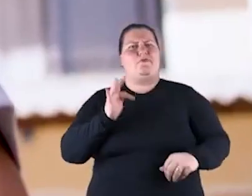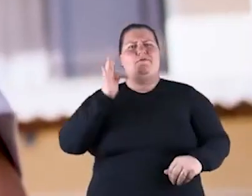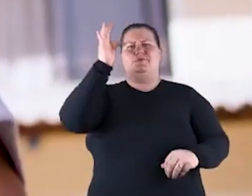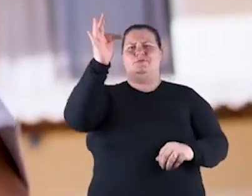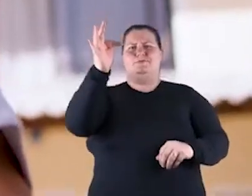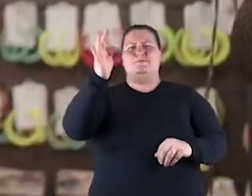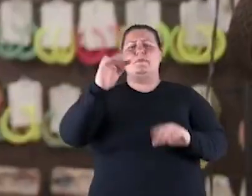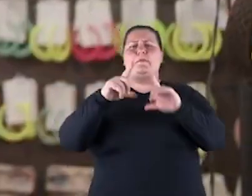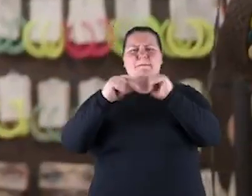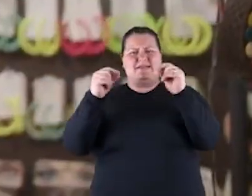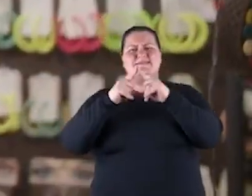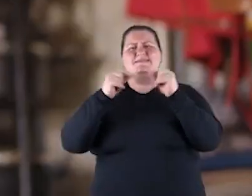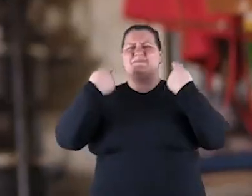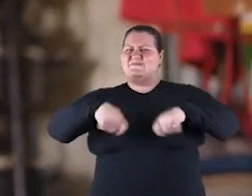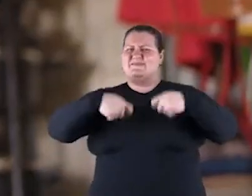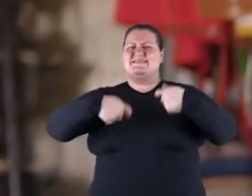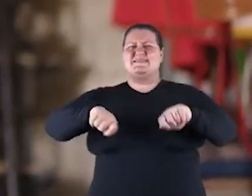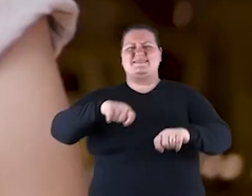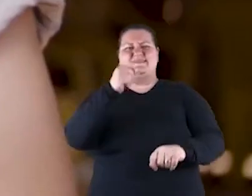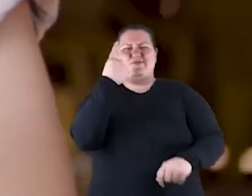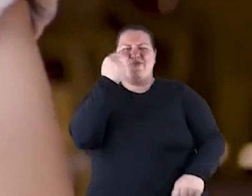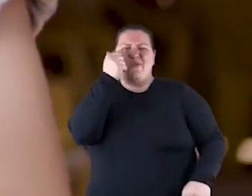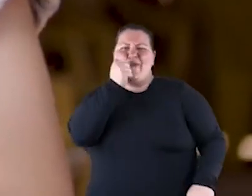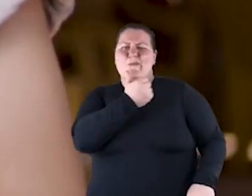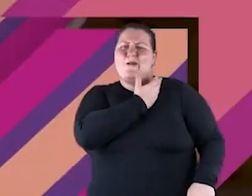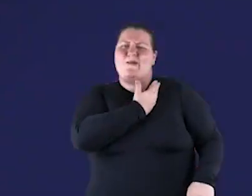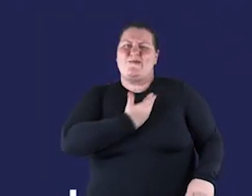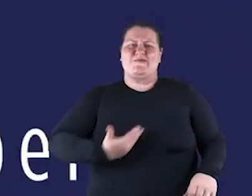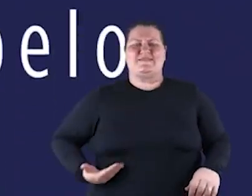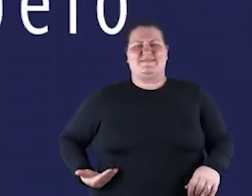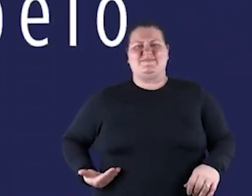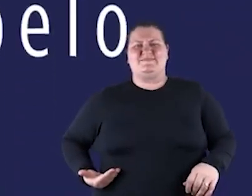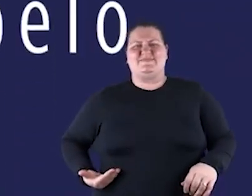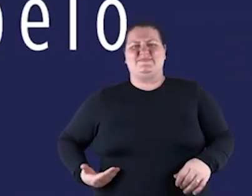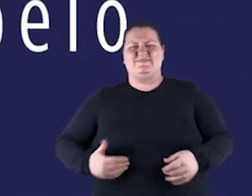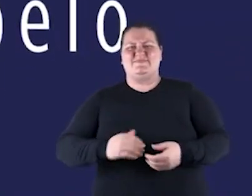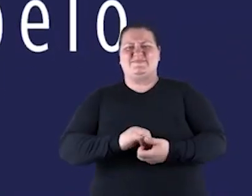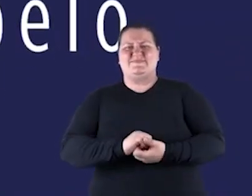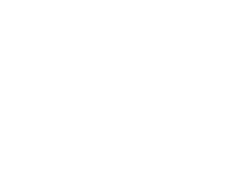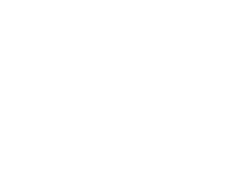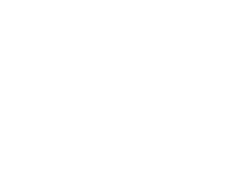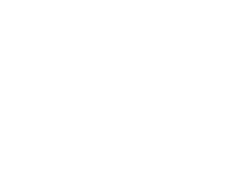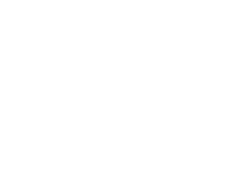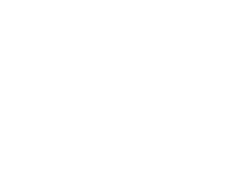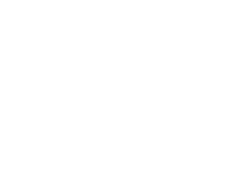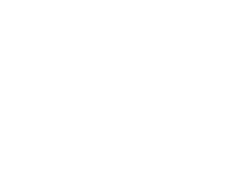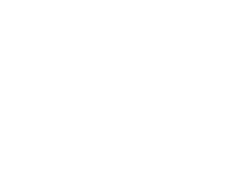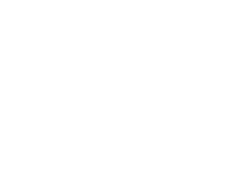futuro. Brasília precisa de uma governadora.